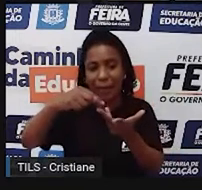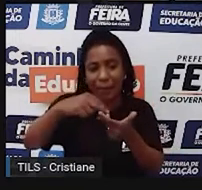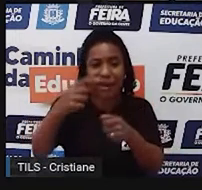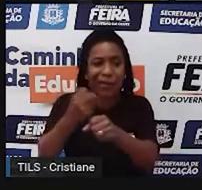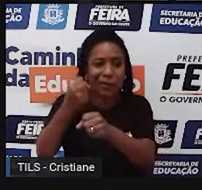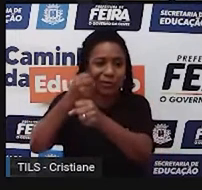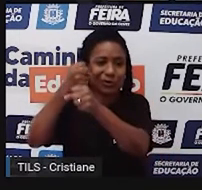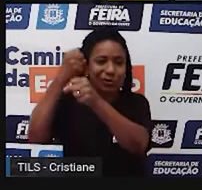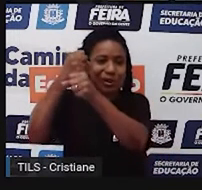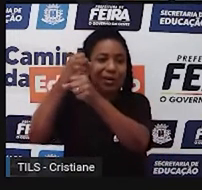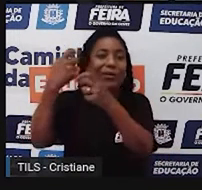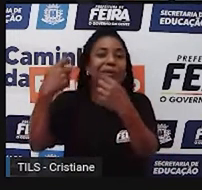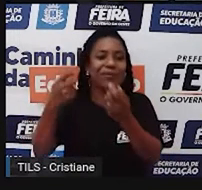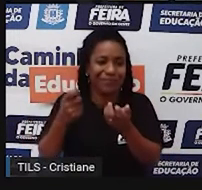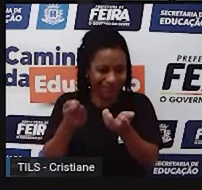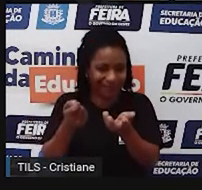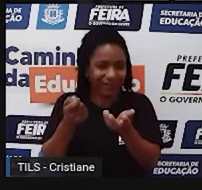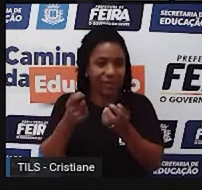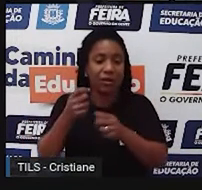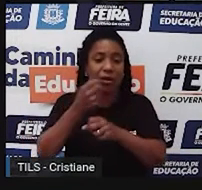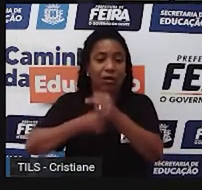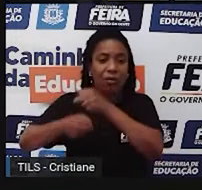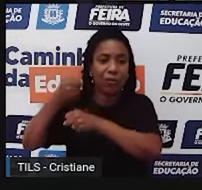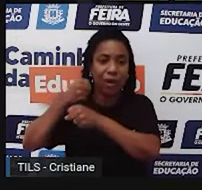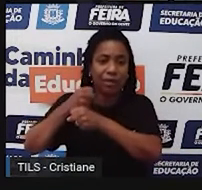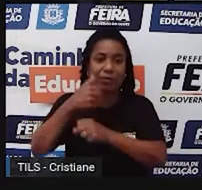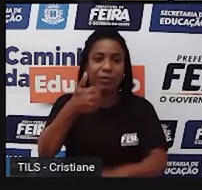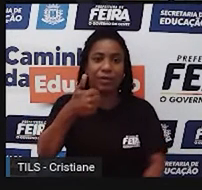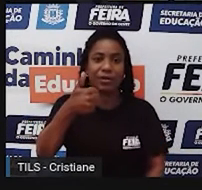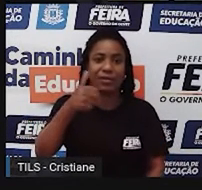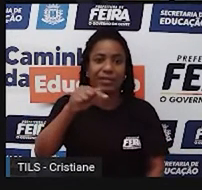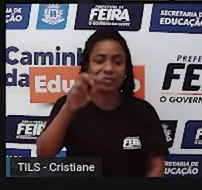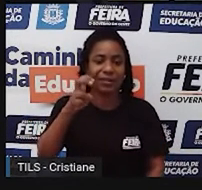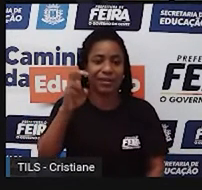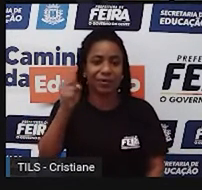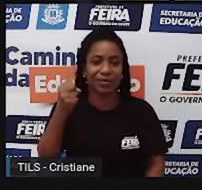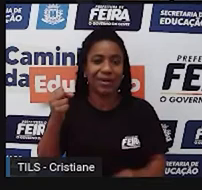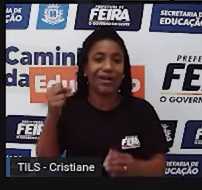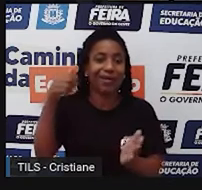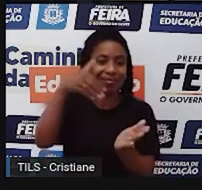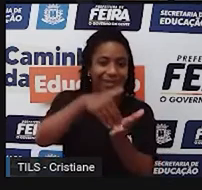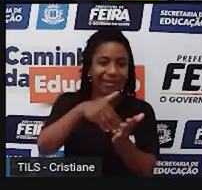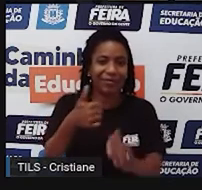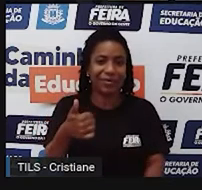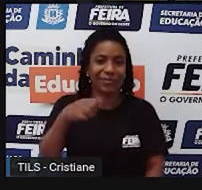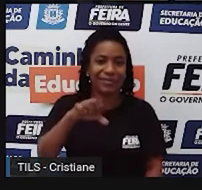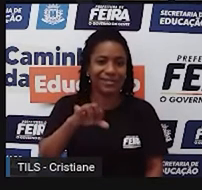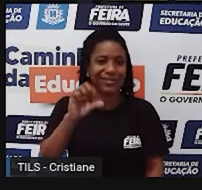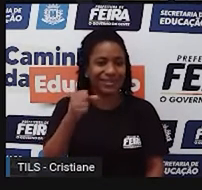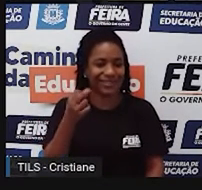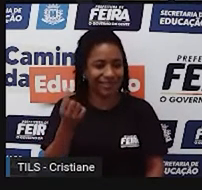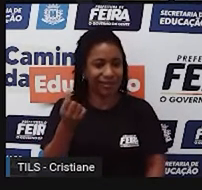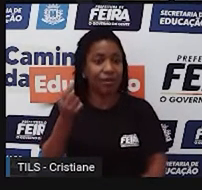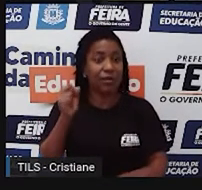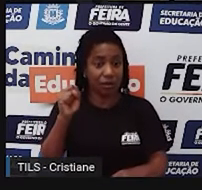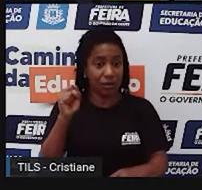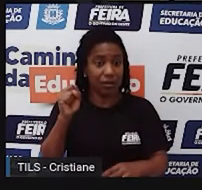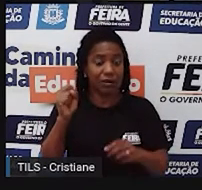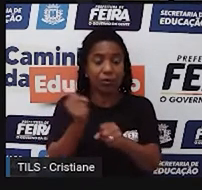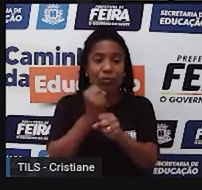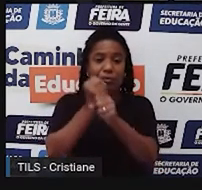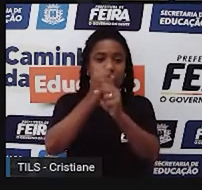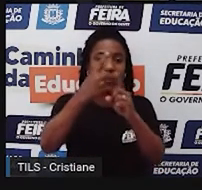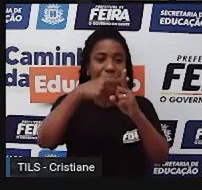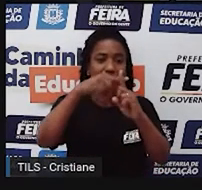tempos, desde 1758 até 1988, que é a data dessa imagem, essa construção aqui da igreja, ela